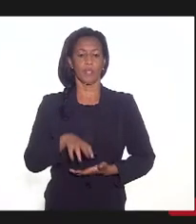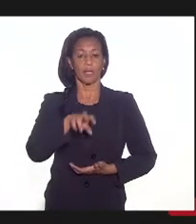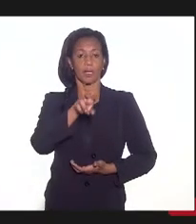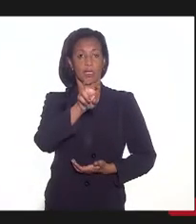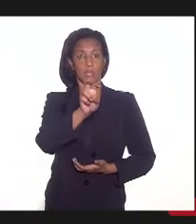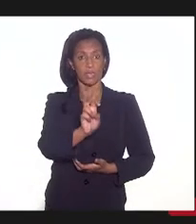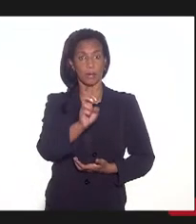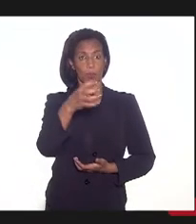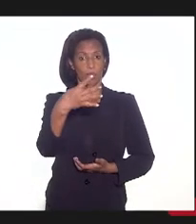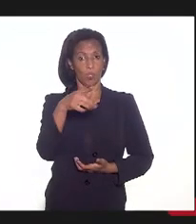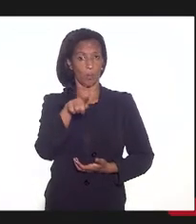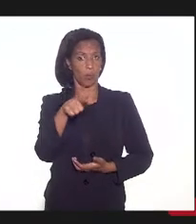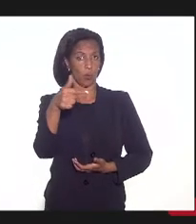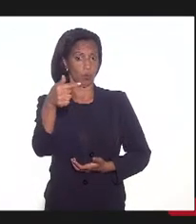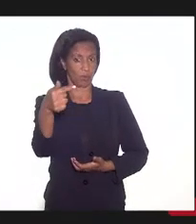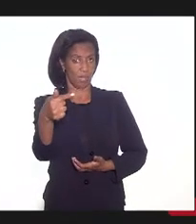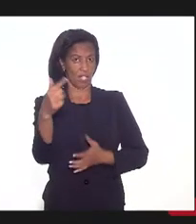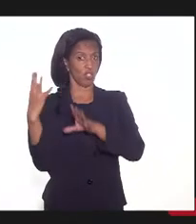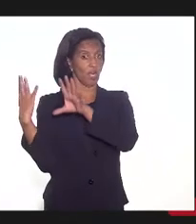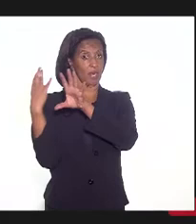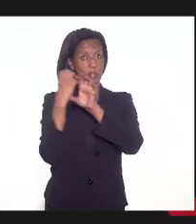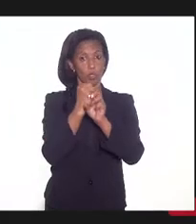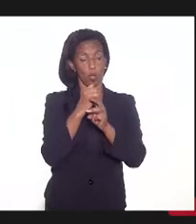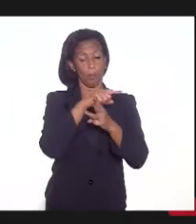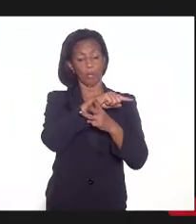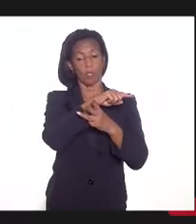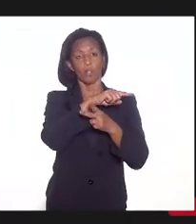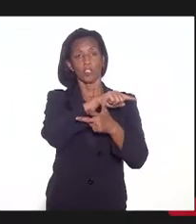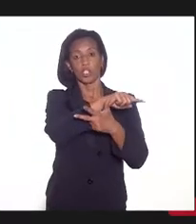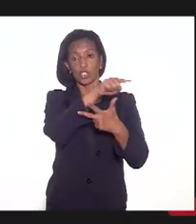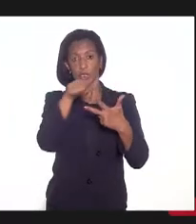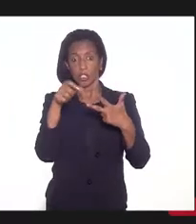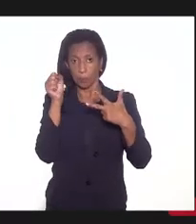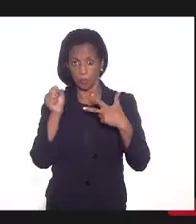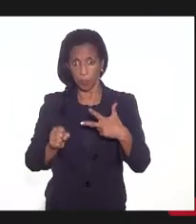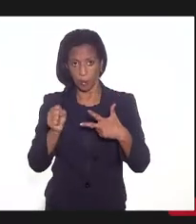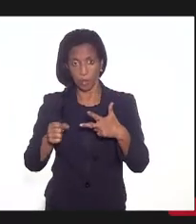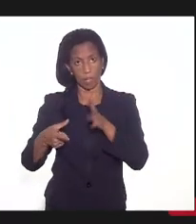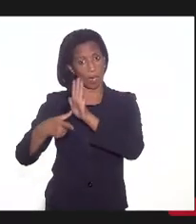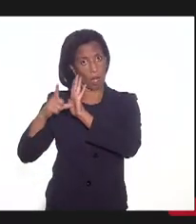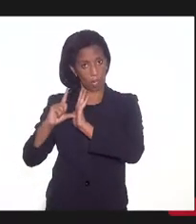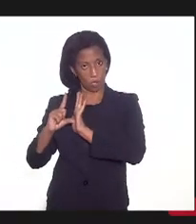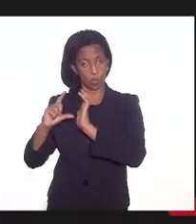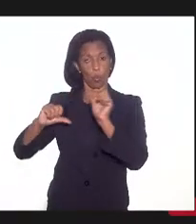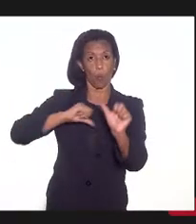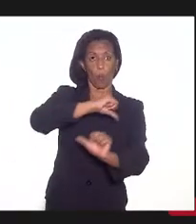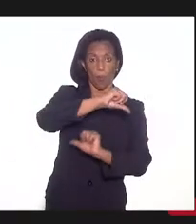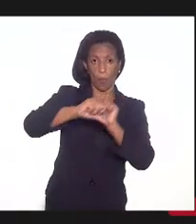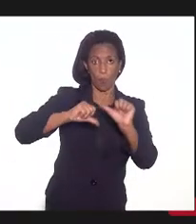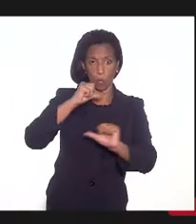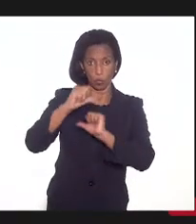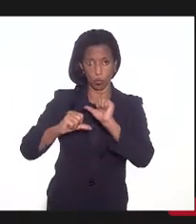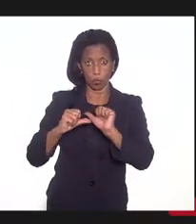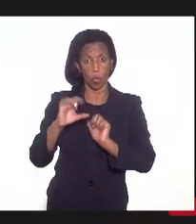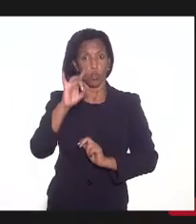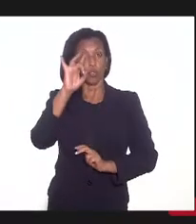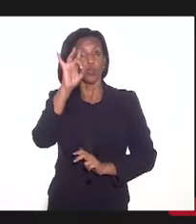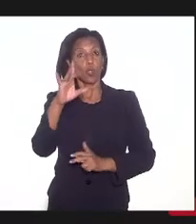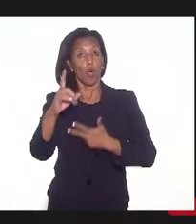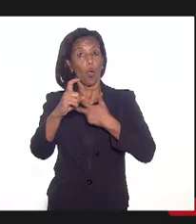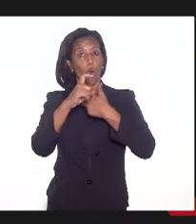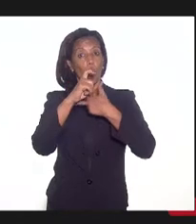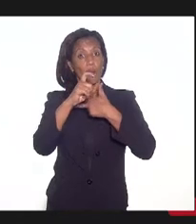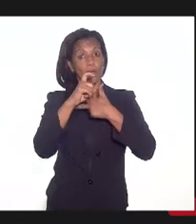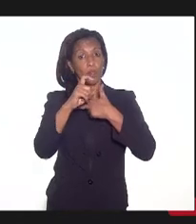54,7% era a soma dos três poderes antes. Com a mudança do critério, só o executivo passa a